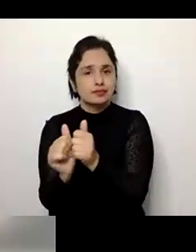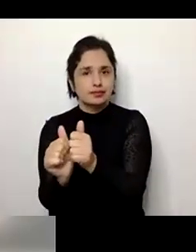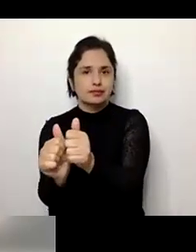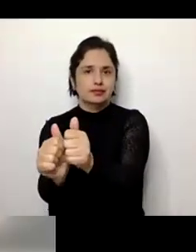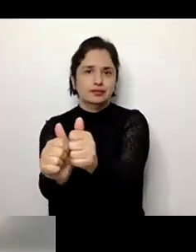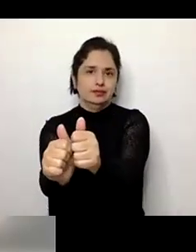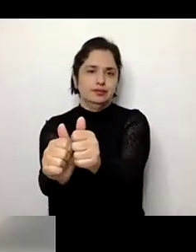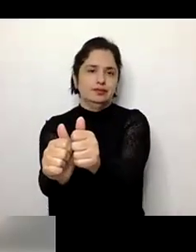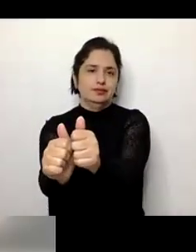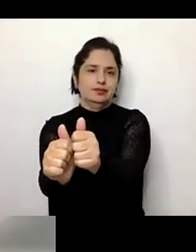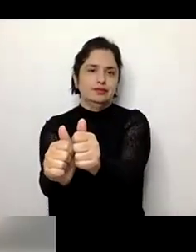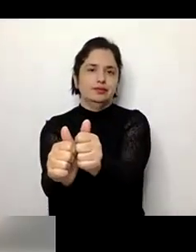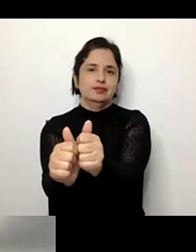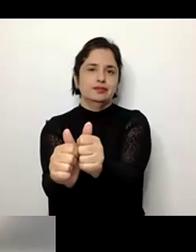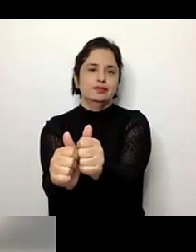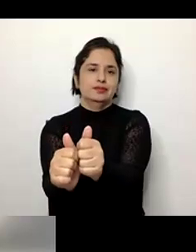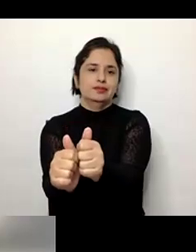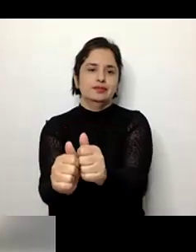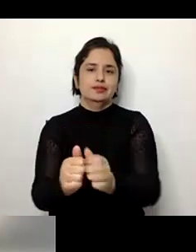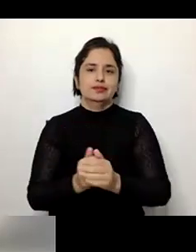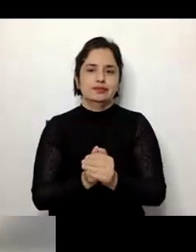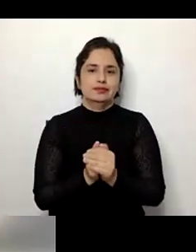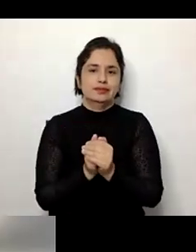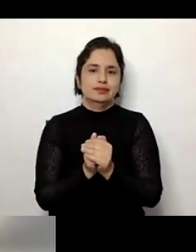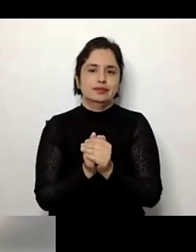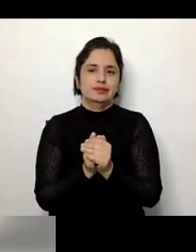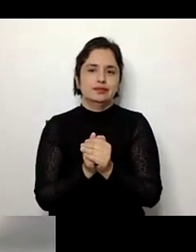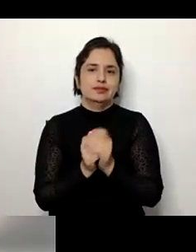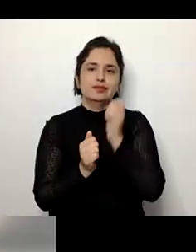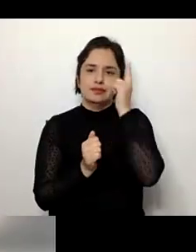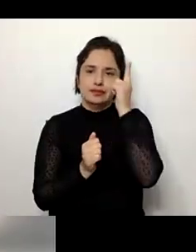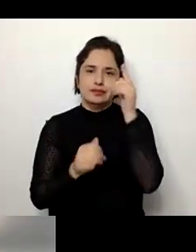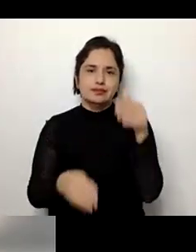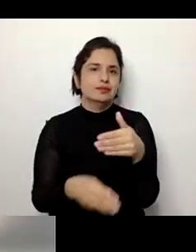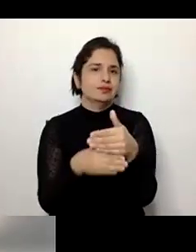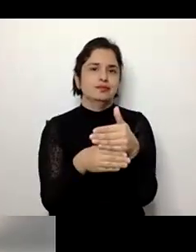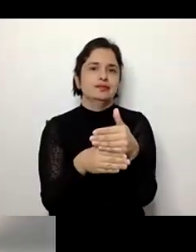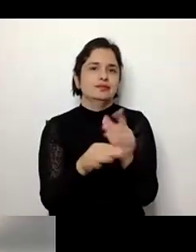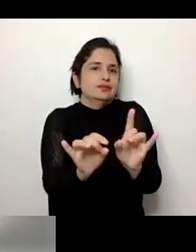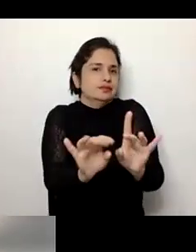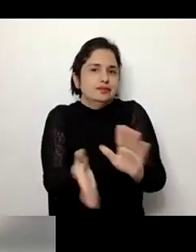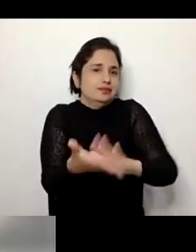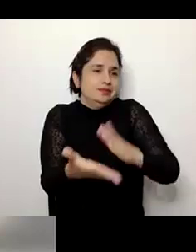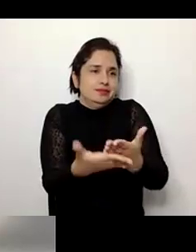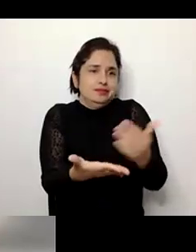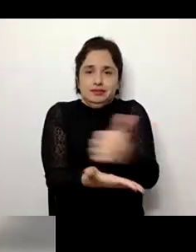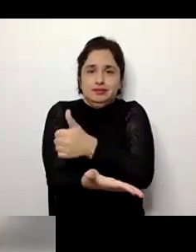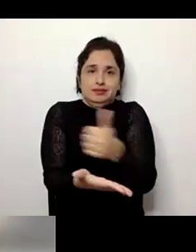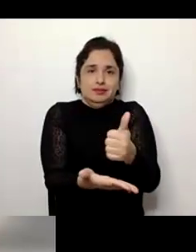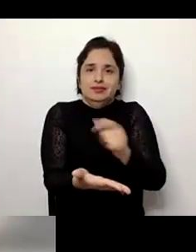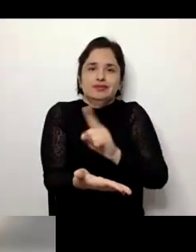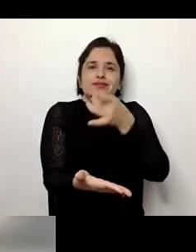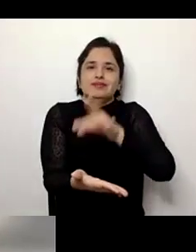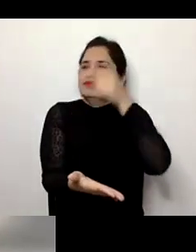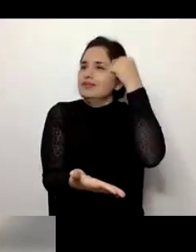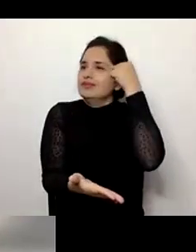todo isto e entenderlo como, segundo o que pode entender, entenderlo também como parte de esta dinâmica de a própria saúde de cada um. Não entenderlo somente como este